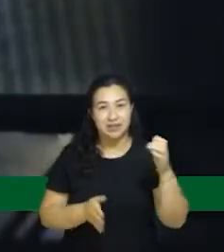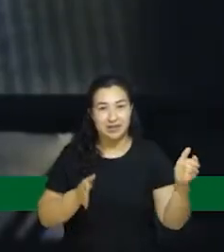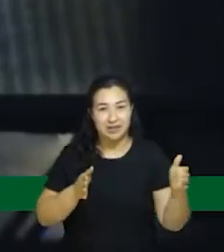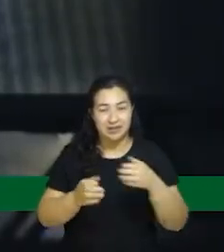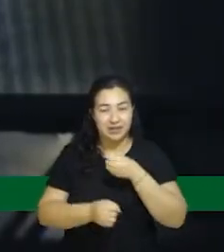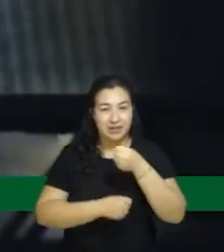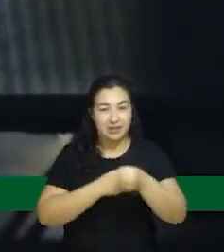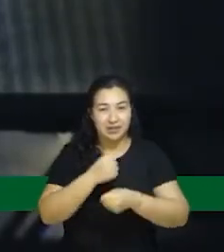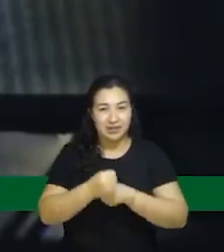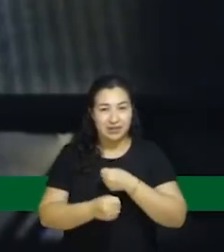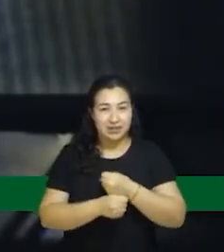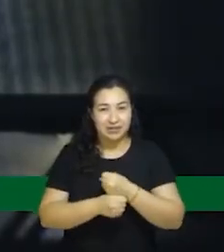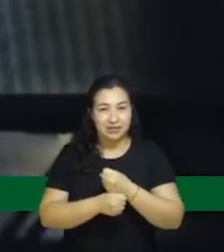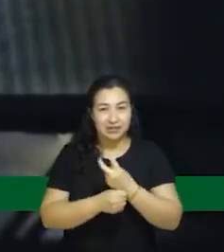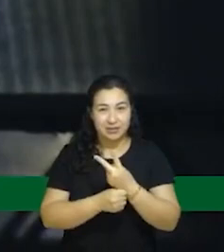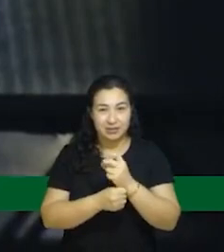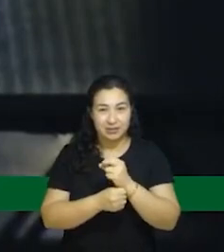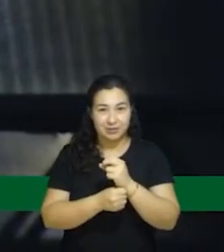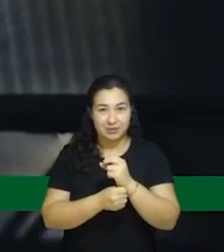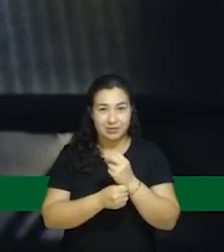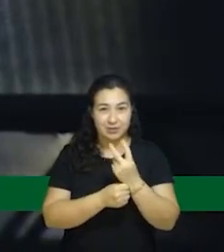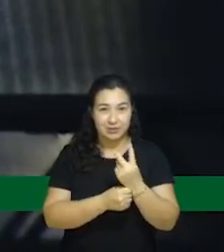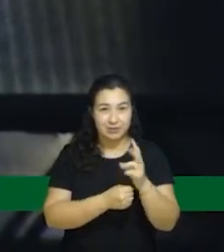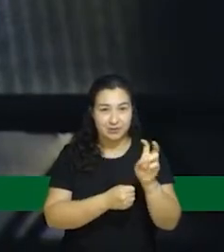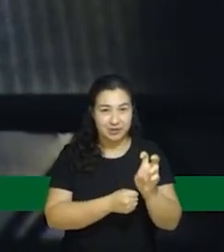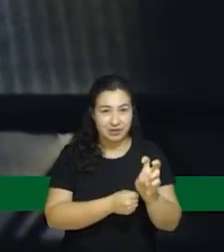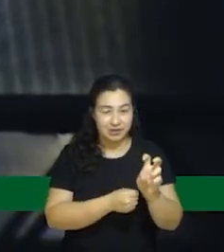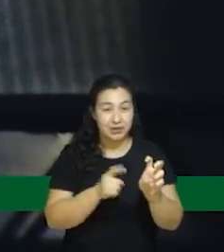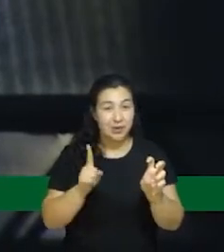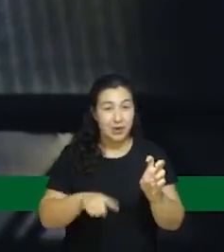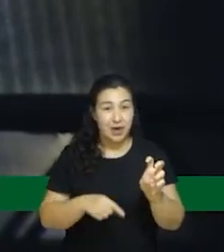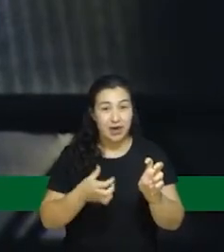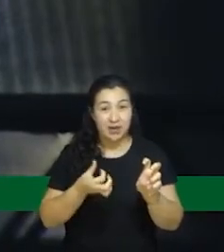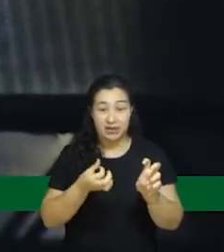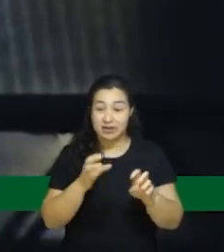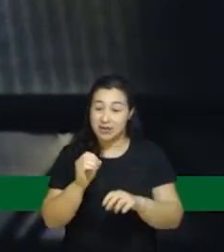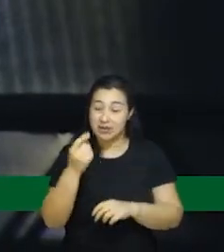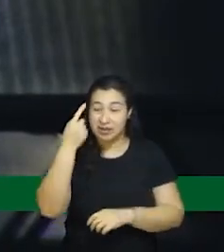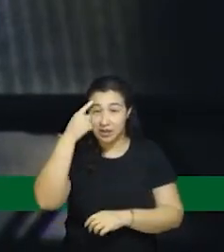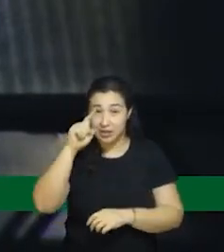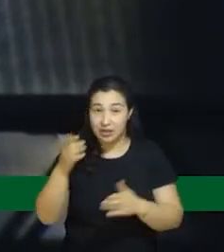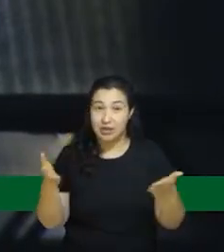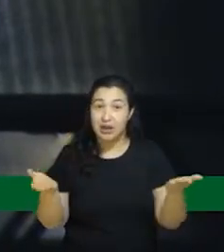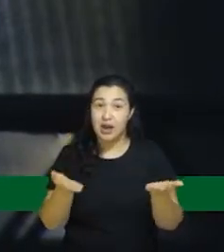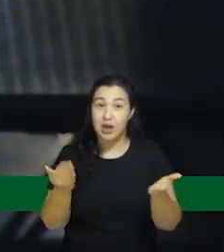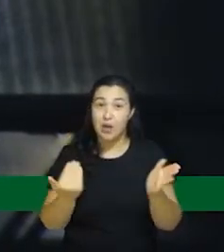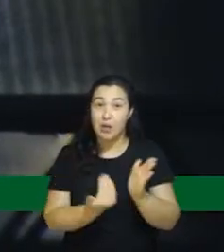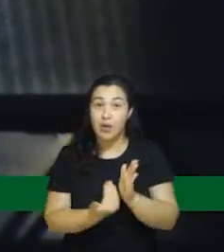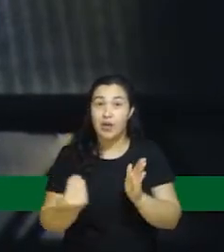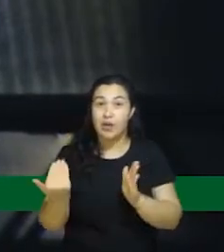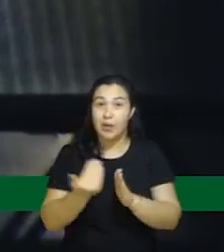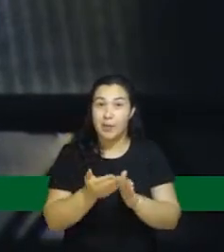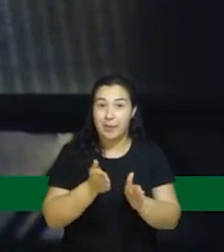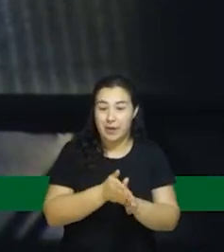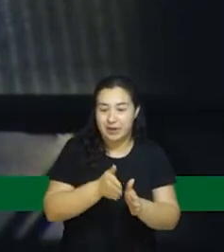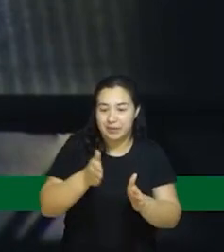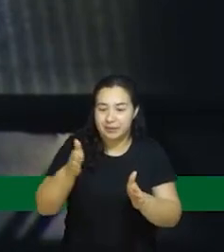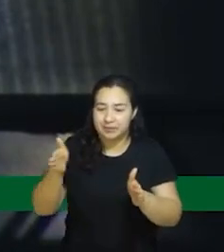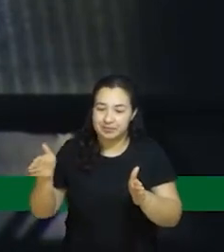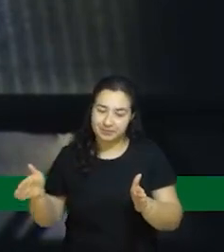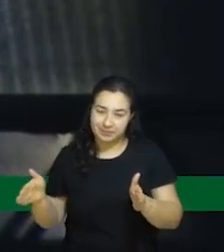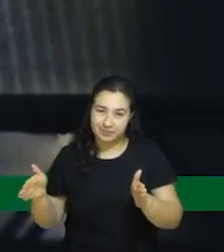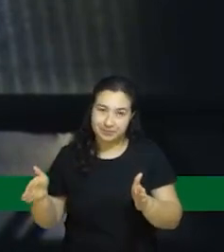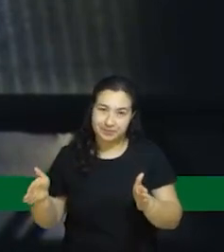A gente estendeu, quando nós começamos eram 60 dias, agora a gente, como o governo do Estado realiza a temporada de inverno,